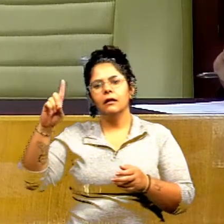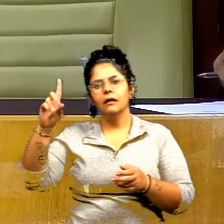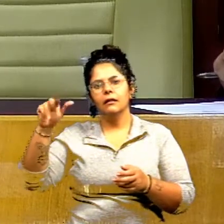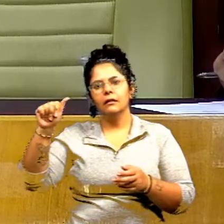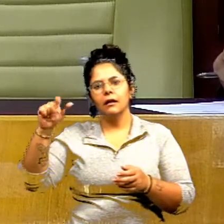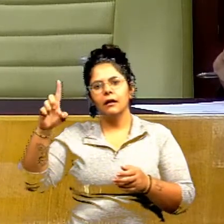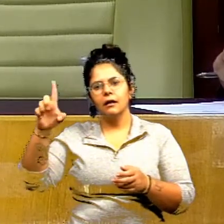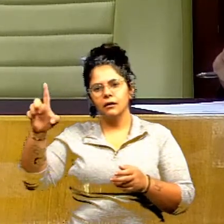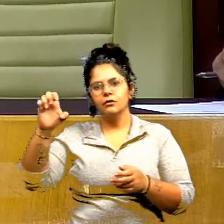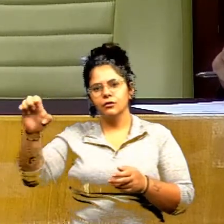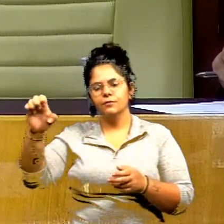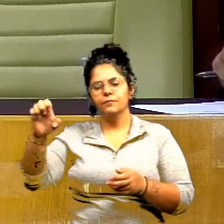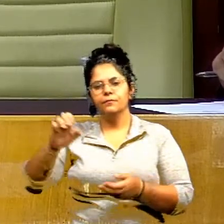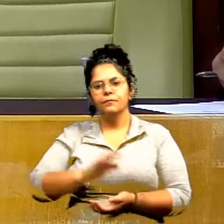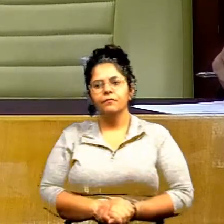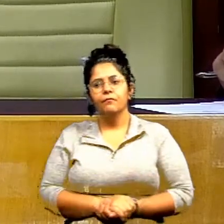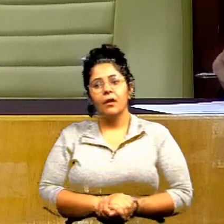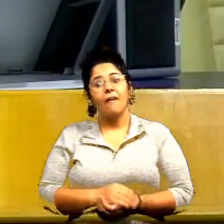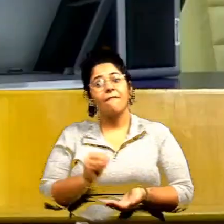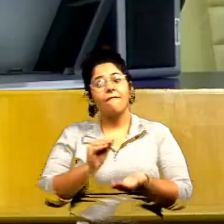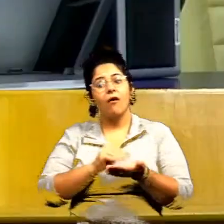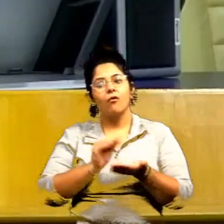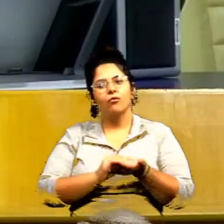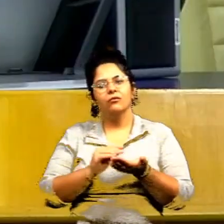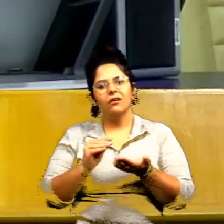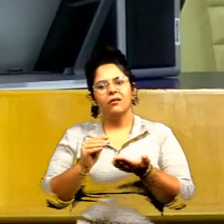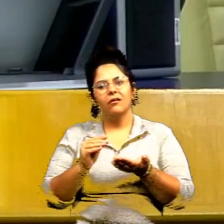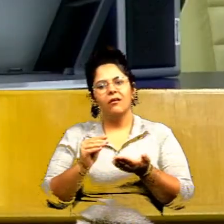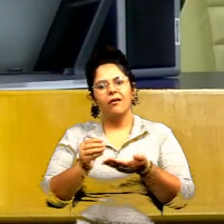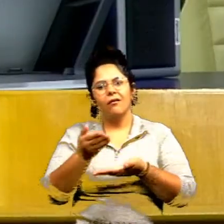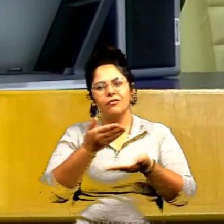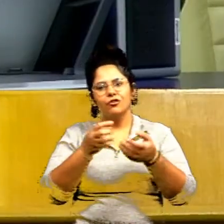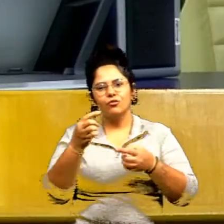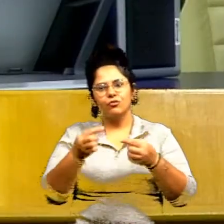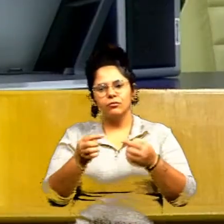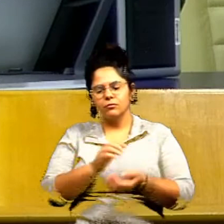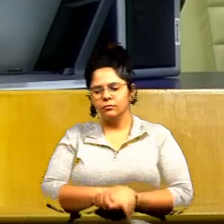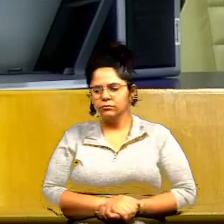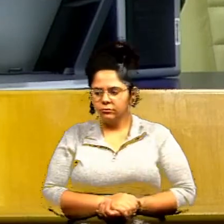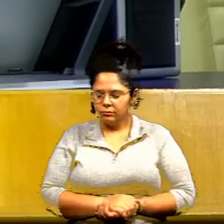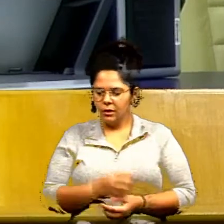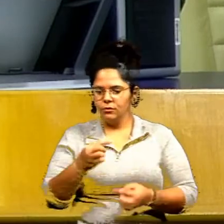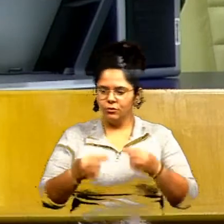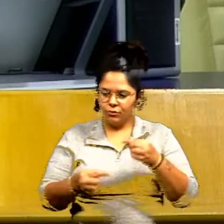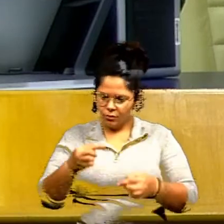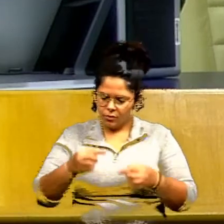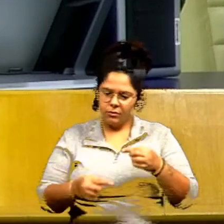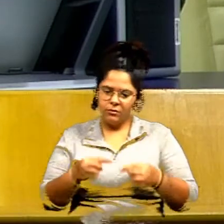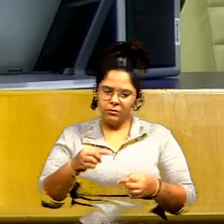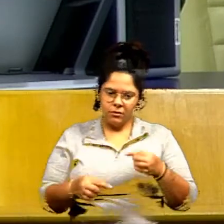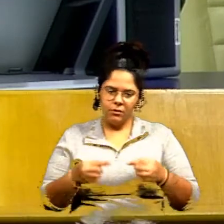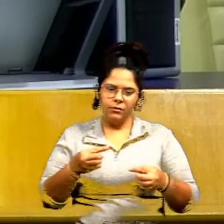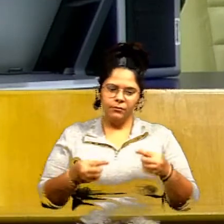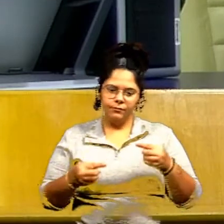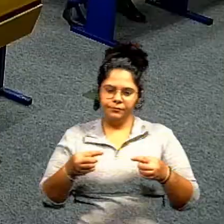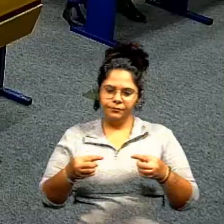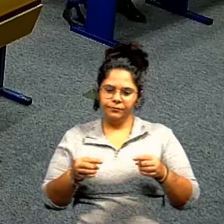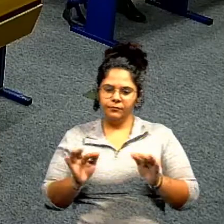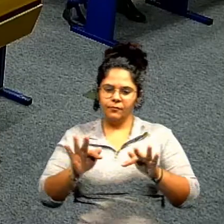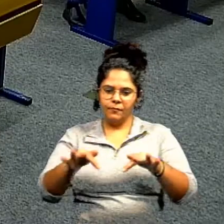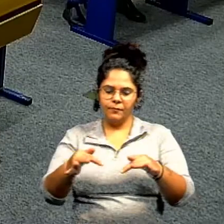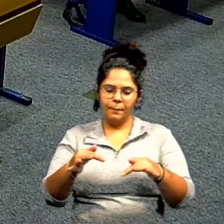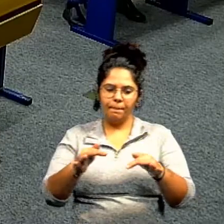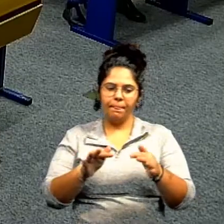avocado, sem parecer concursivo. Em discussão, em discussão,